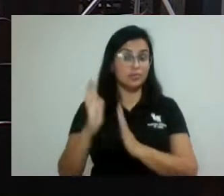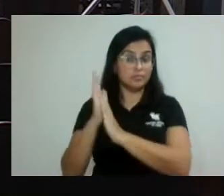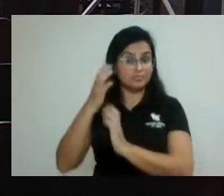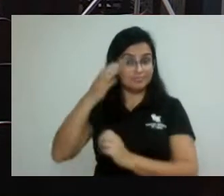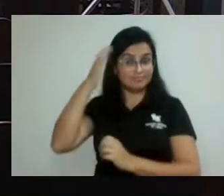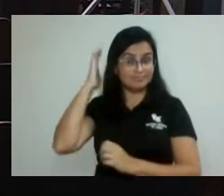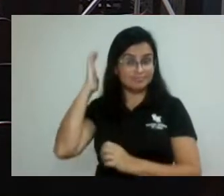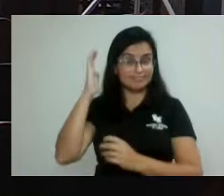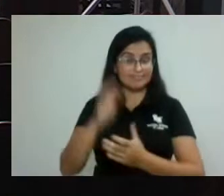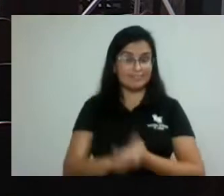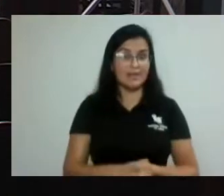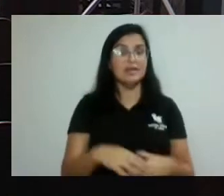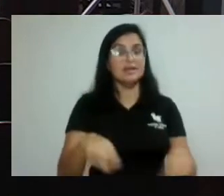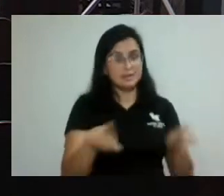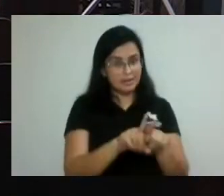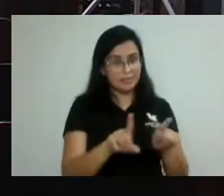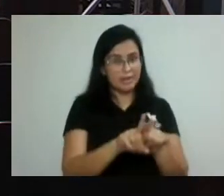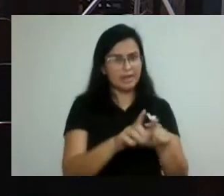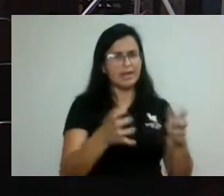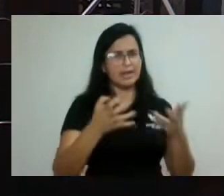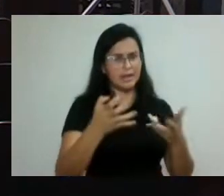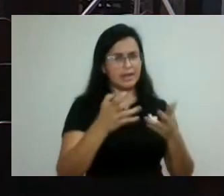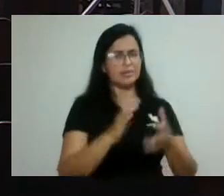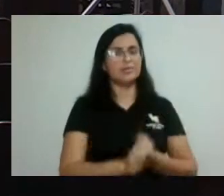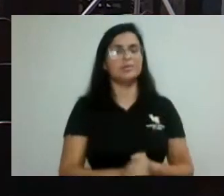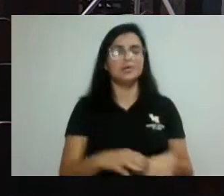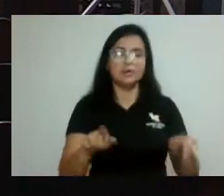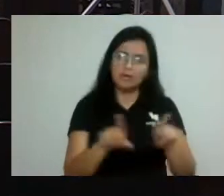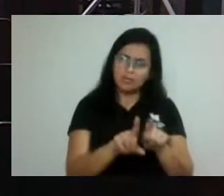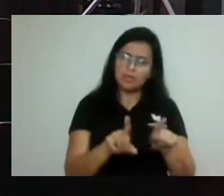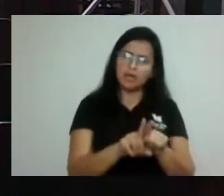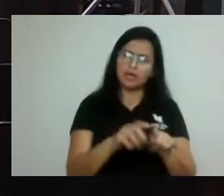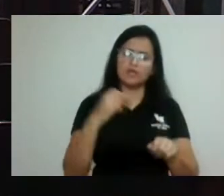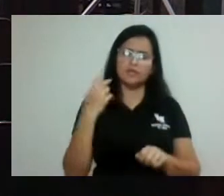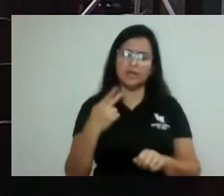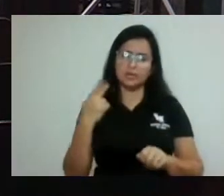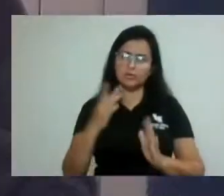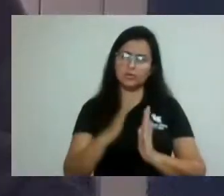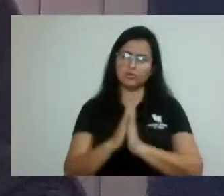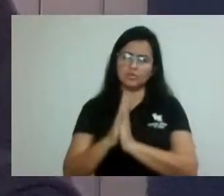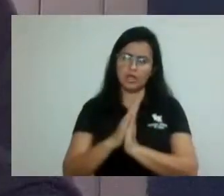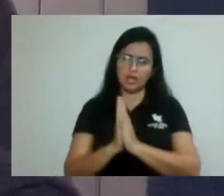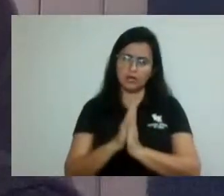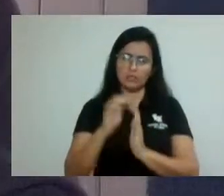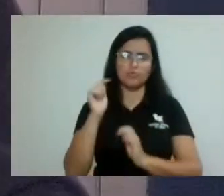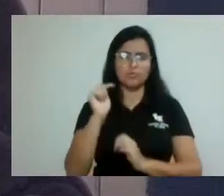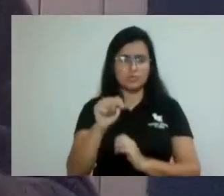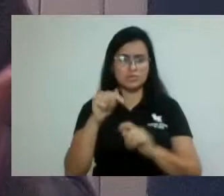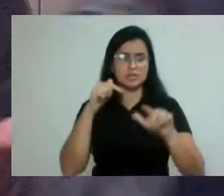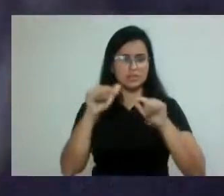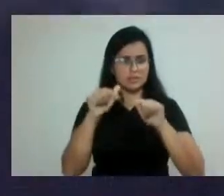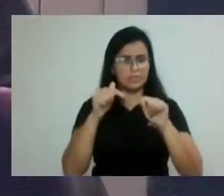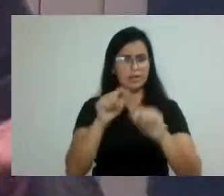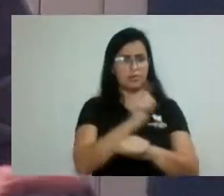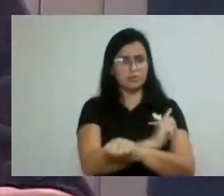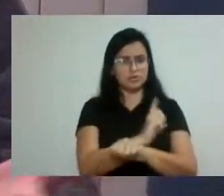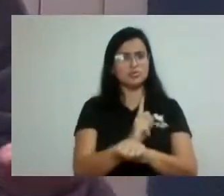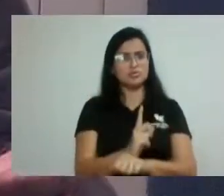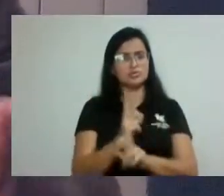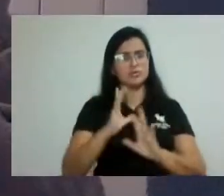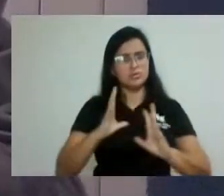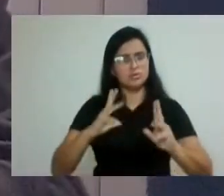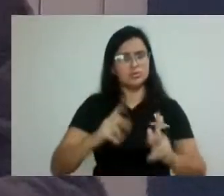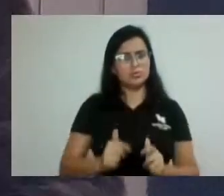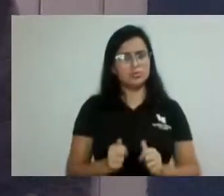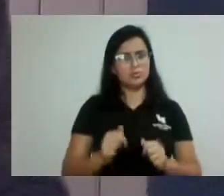Ana Luíza, né, vereador Tiago. O senhor que esteve à frente lá daquela importante instituição, que é o DENURB, já fazia um trabalho de excelência